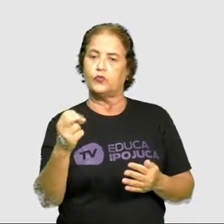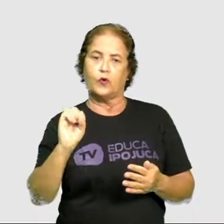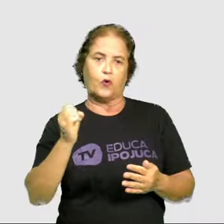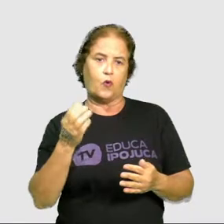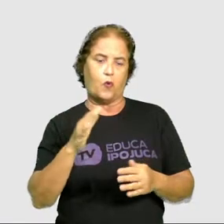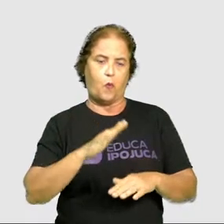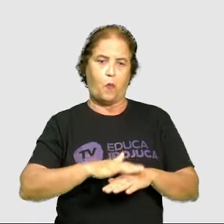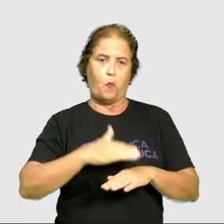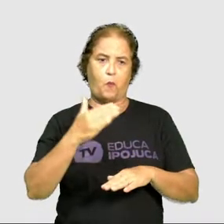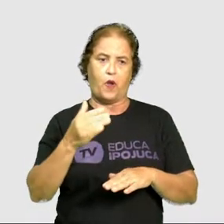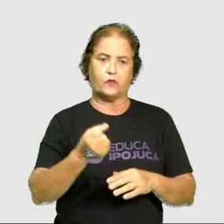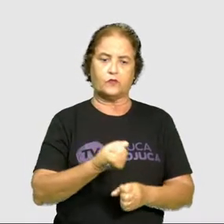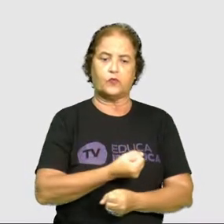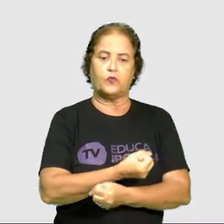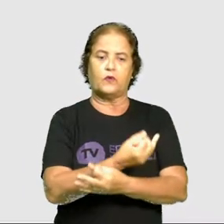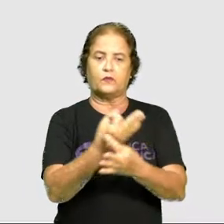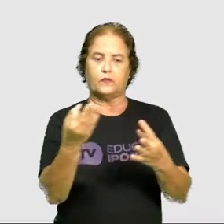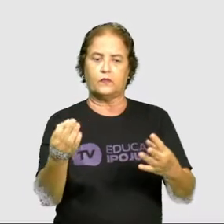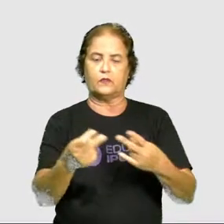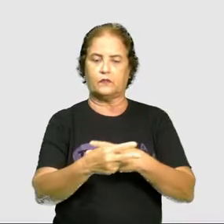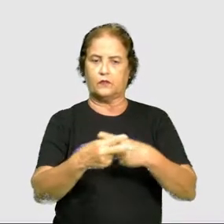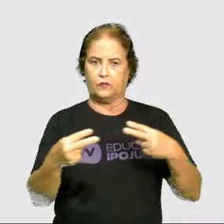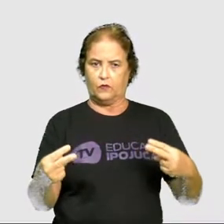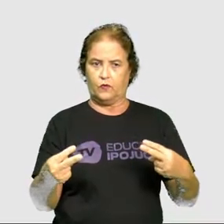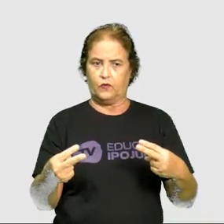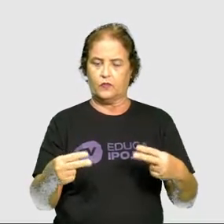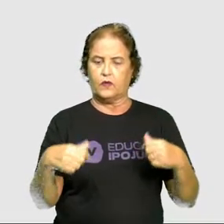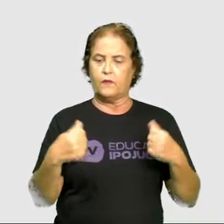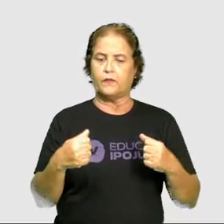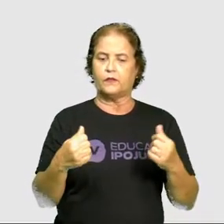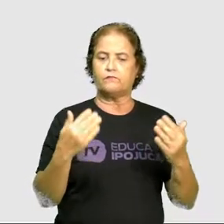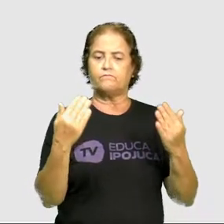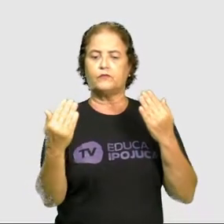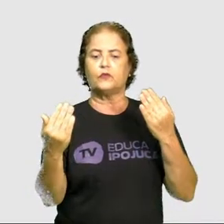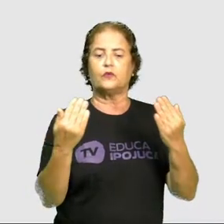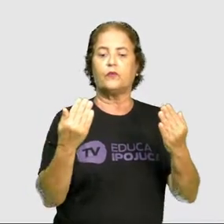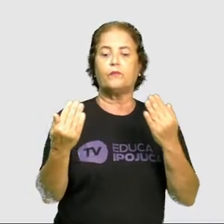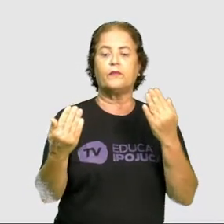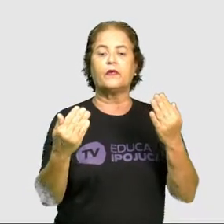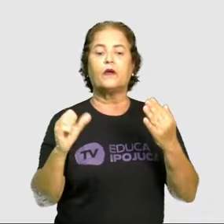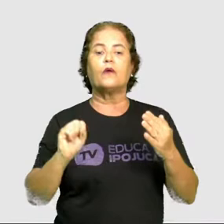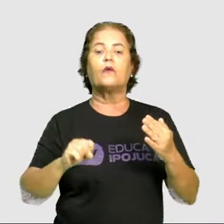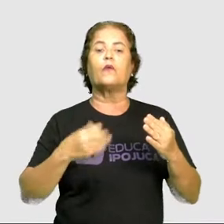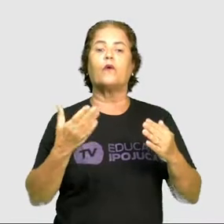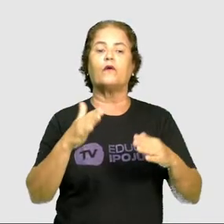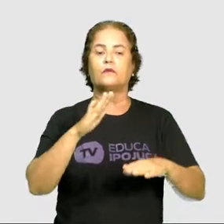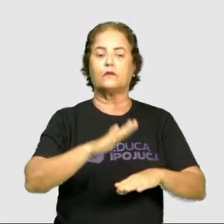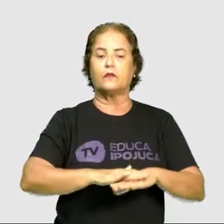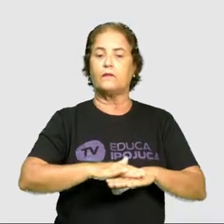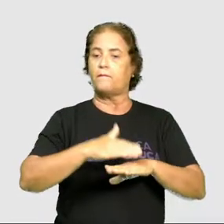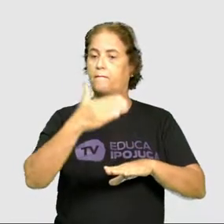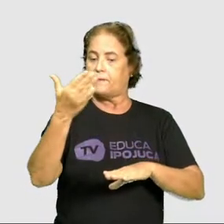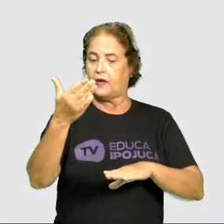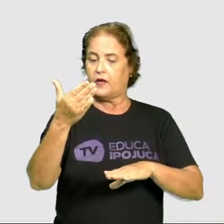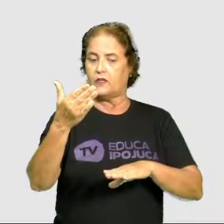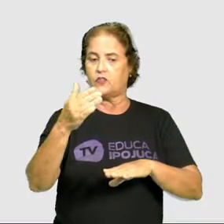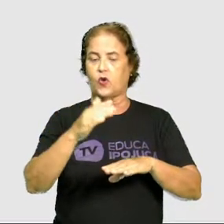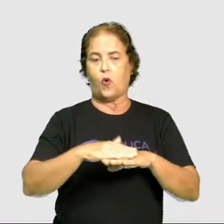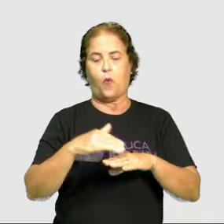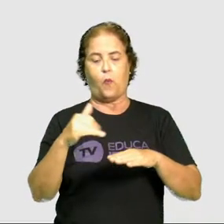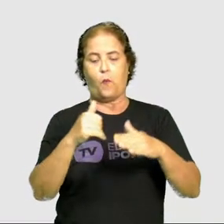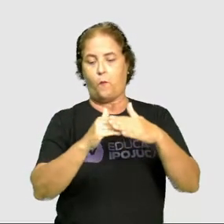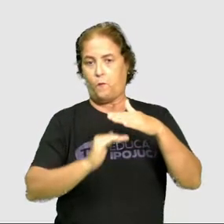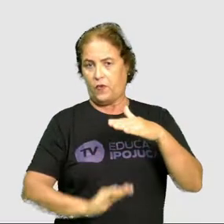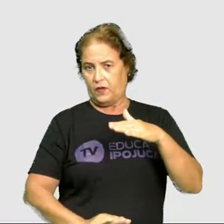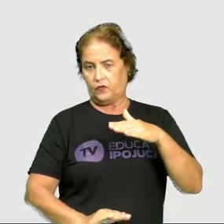diferentes, podemos compará-las indicando onde tem mais, menos ou a mesma quantidade.